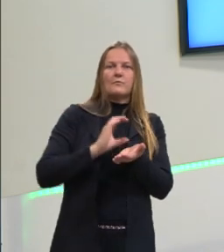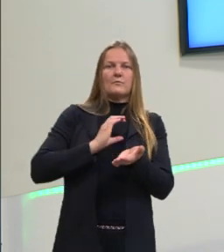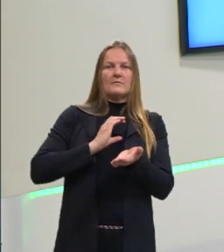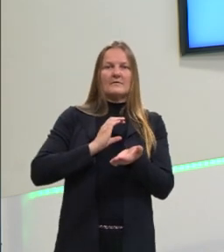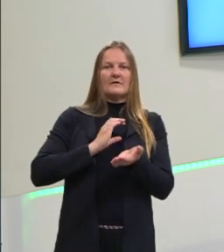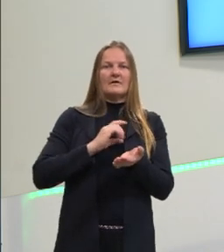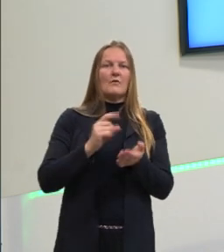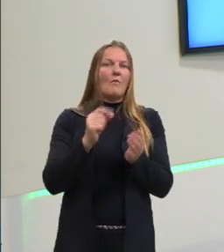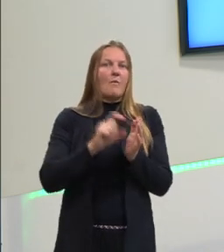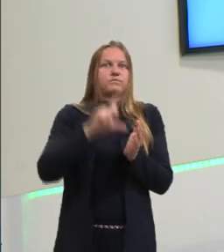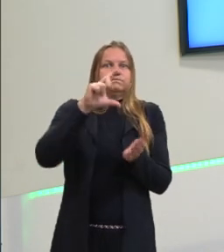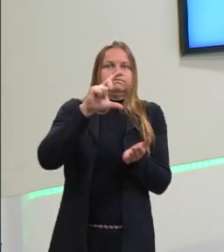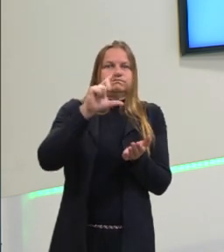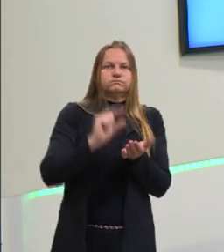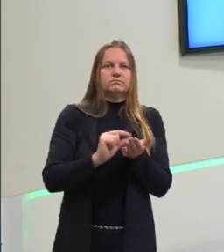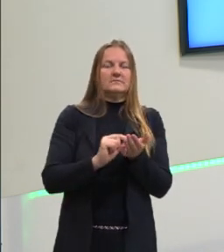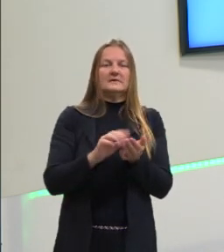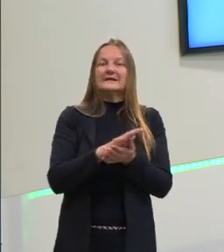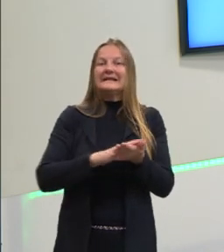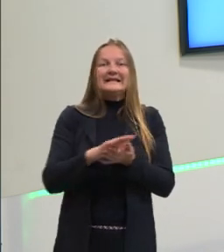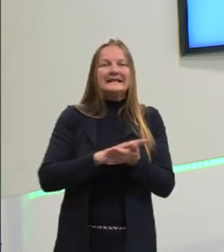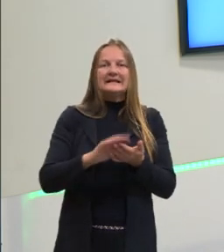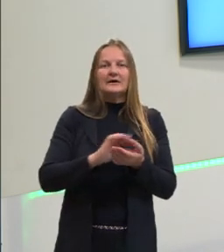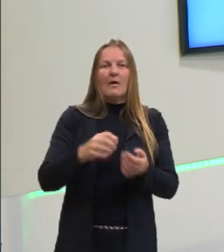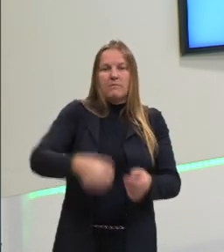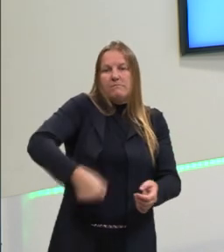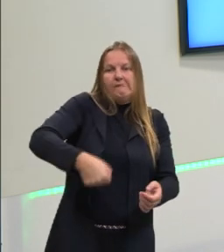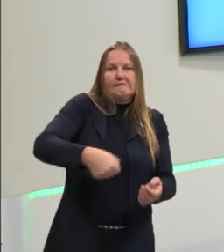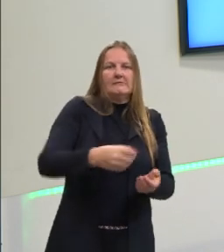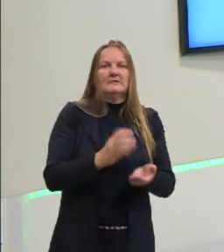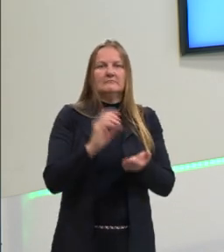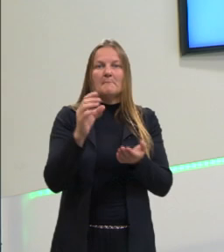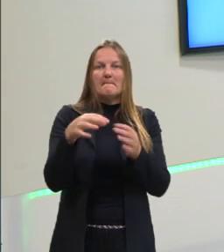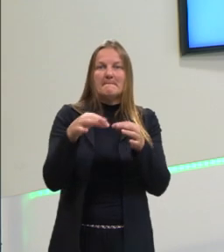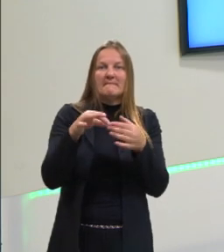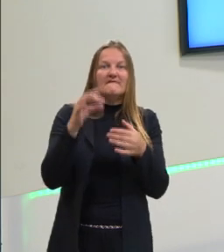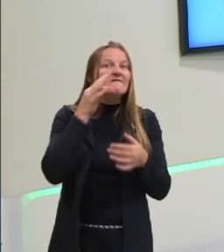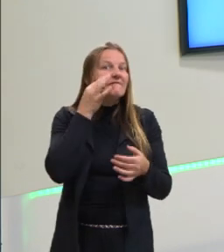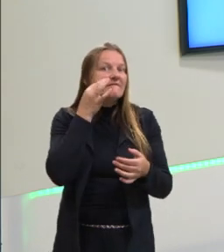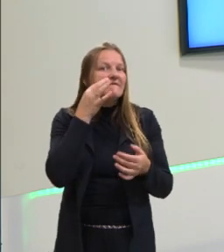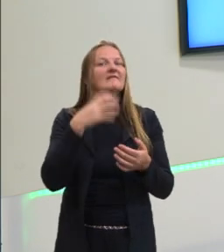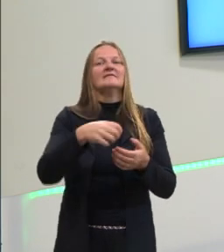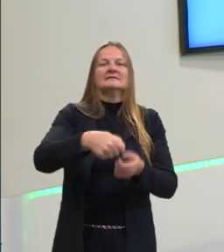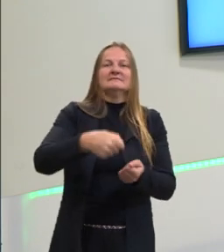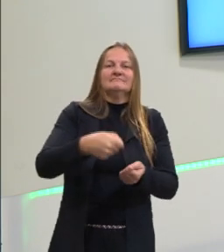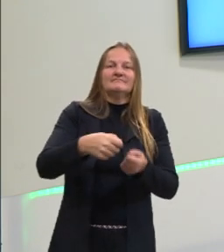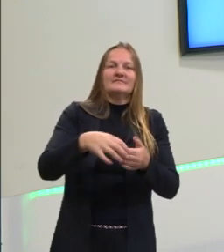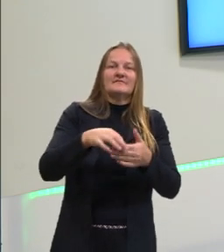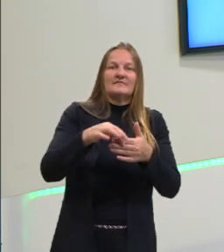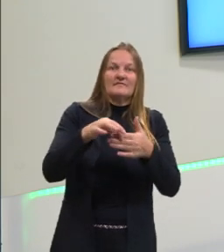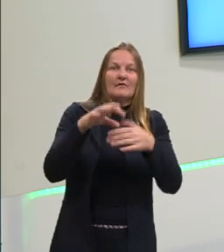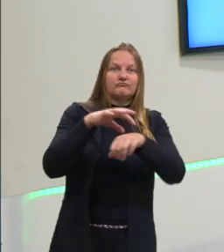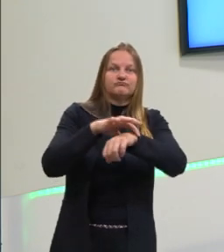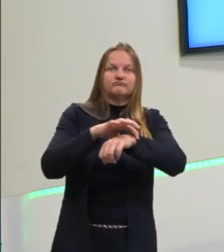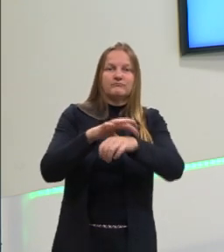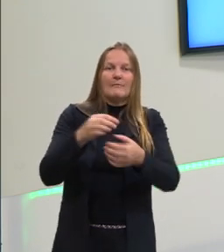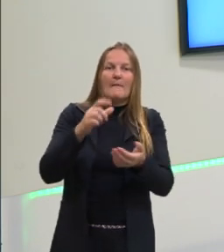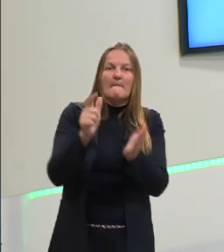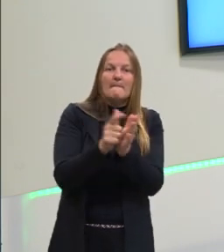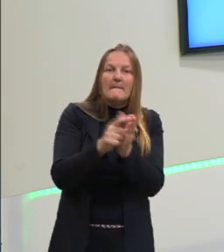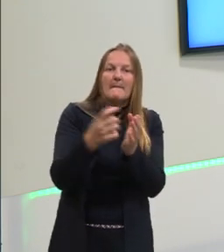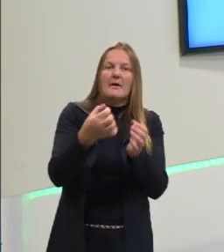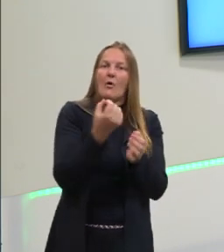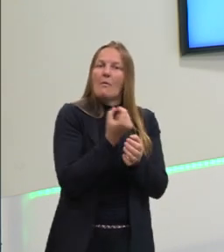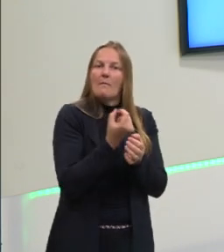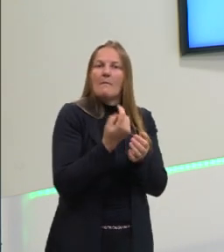de acordo com a transação, sem que haja necessidade de ter em mãos algo físico, né, um papel moeda, ou mesmo